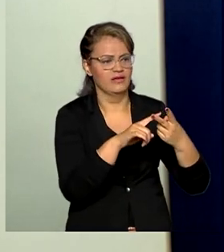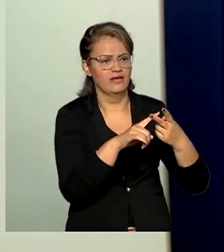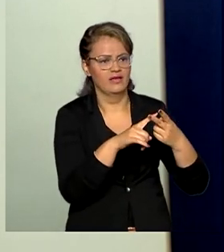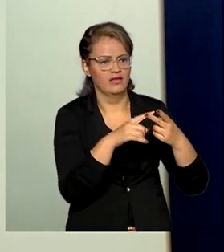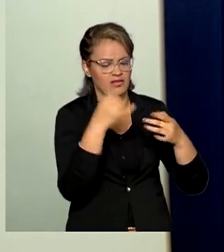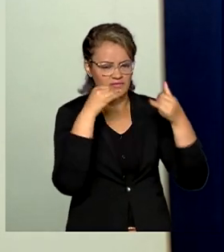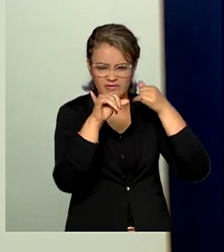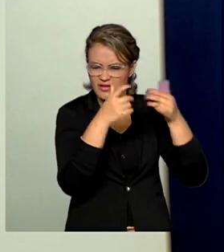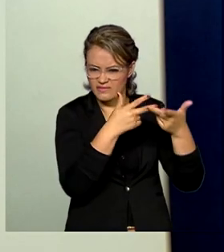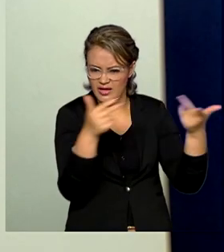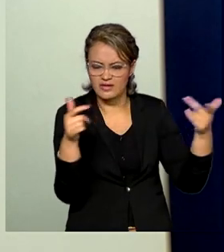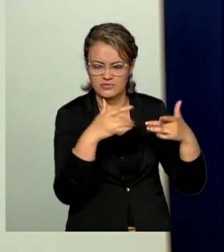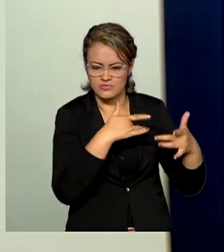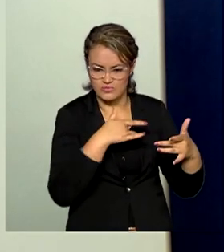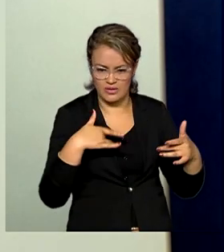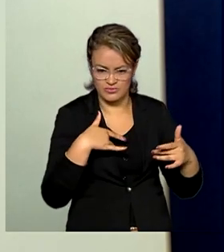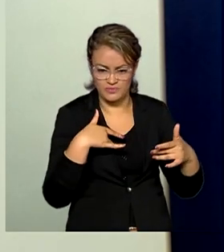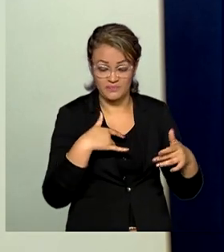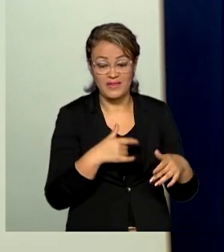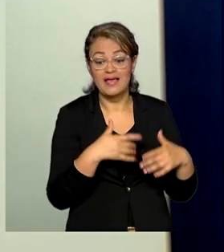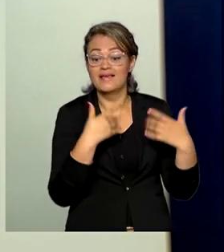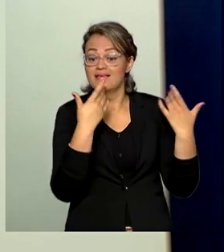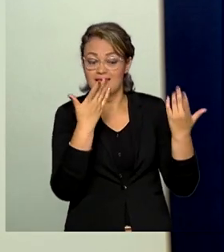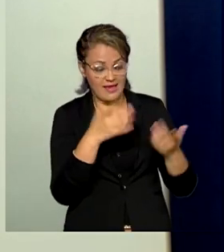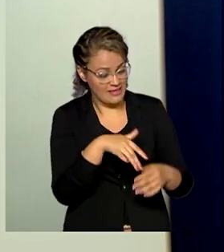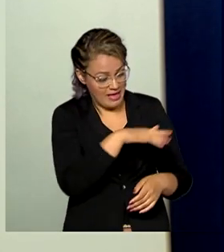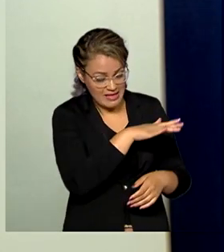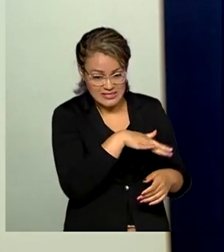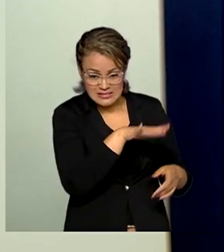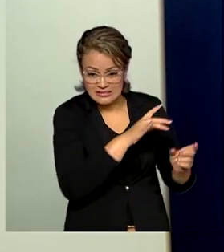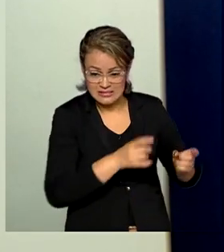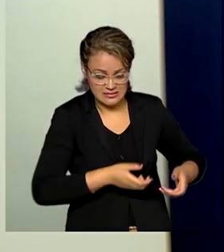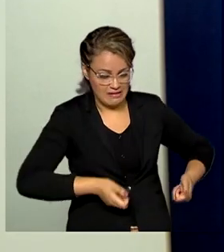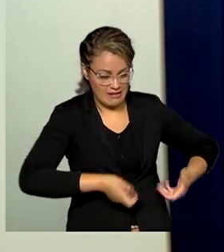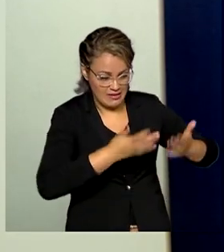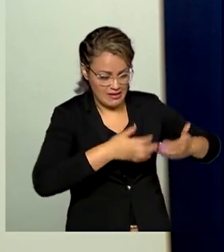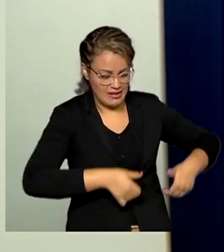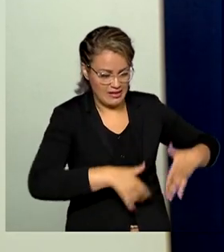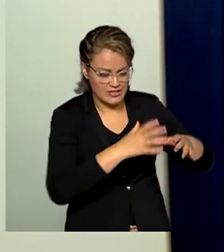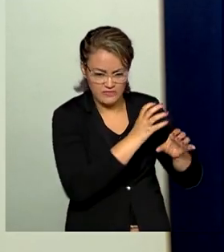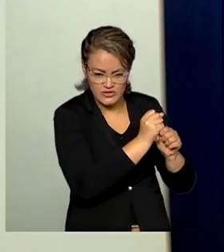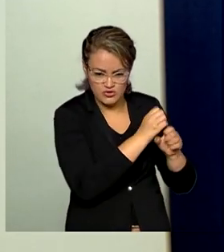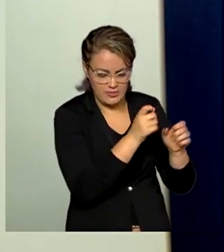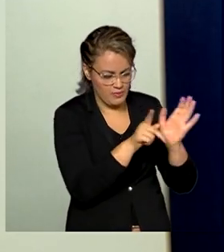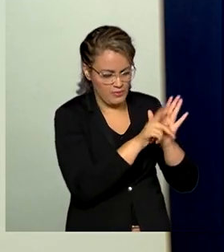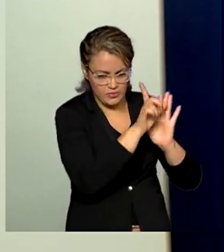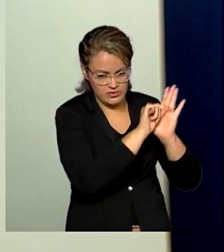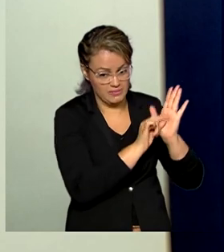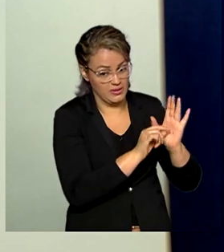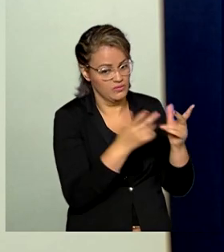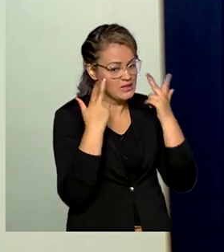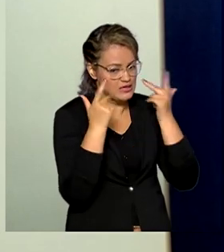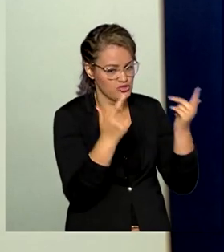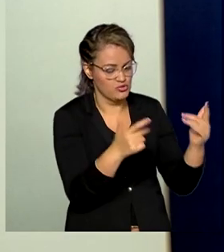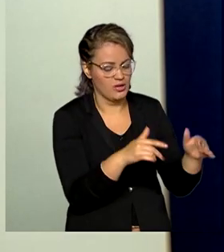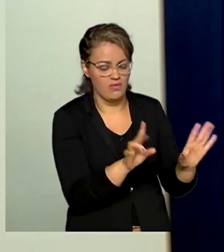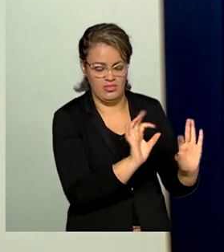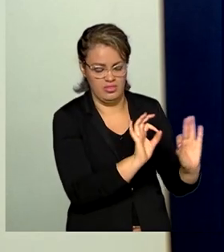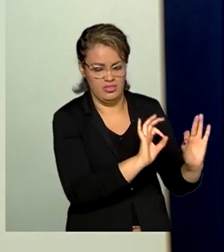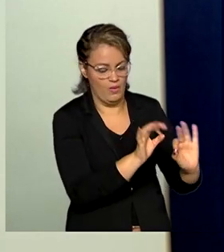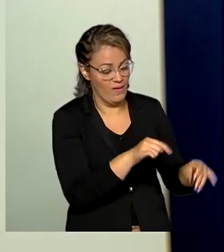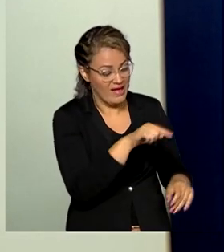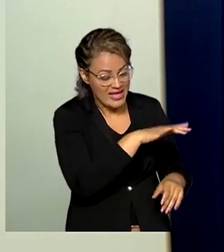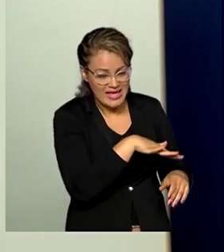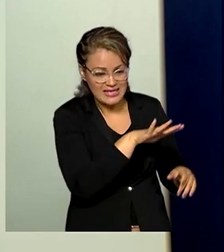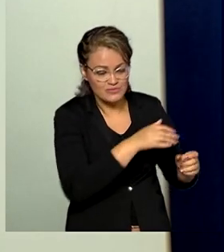pandemia e gastos com saúde. Dessa forma, esses gastos não serão computados dentro do orçamento tradicional e serão considerados